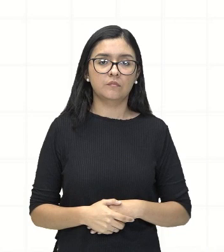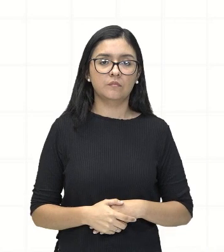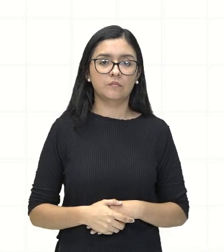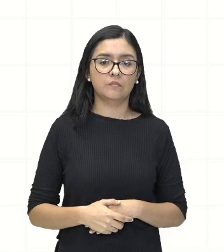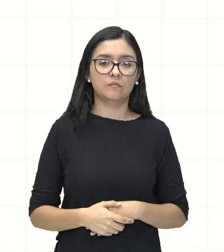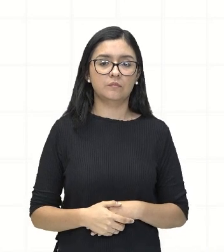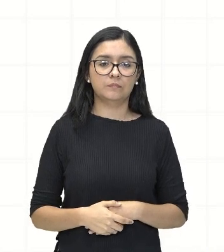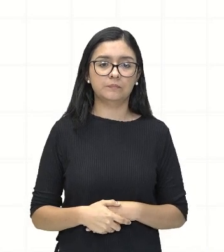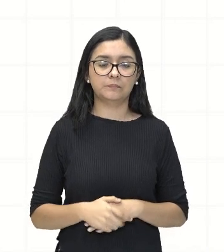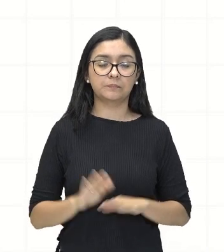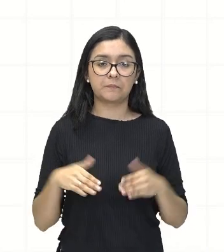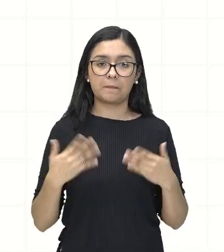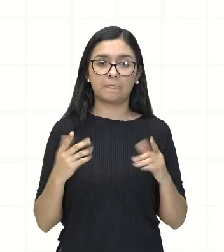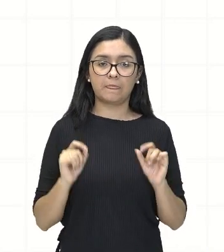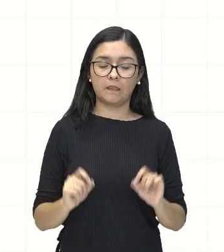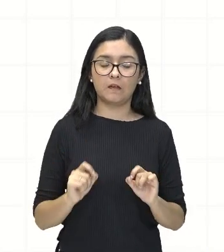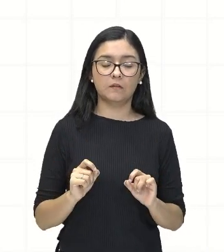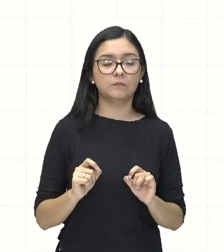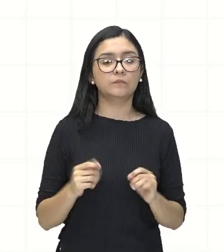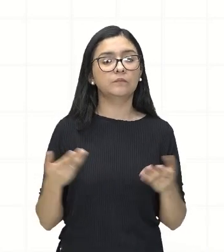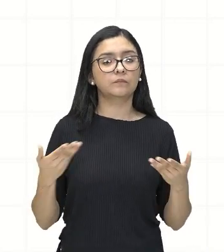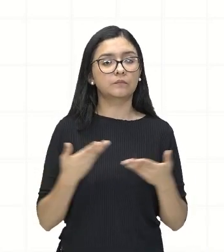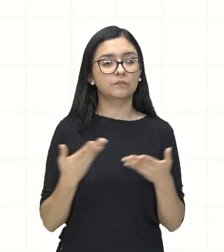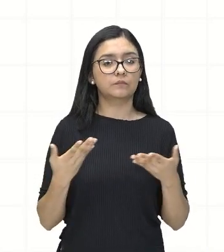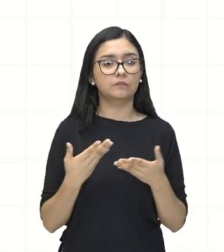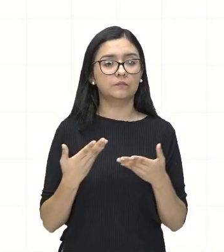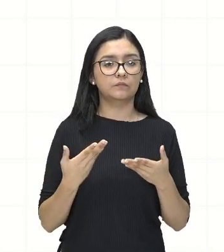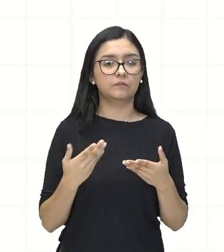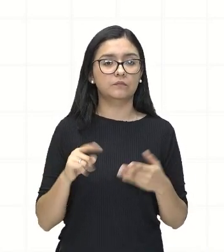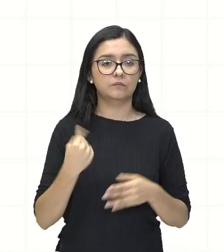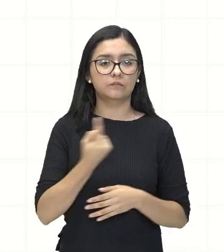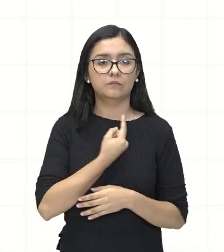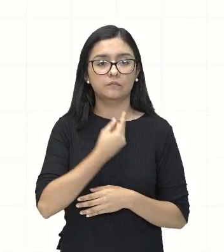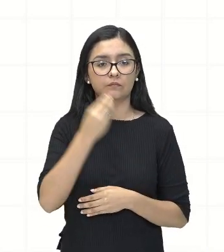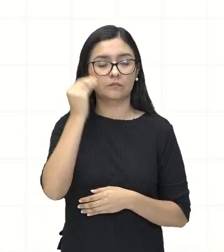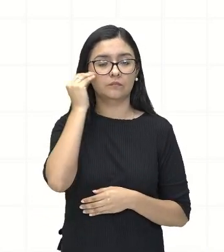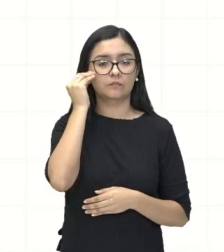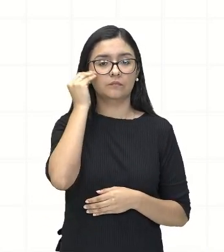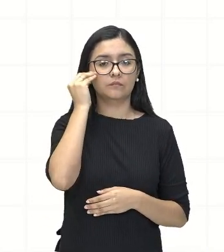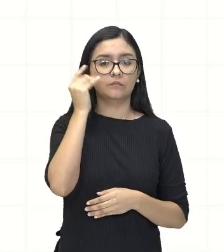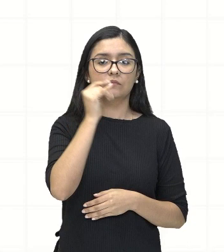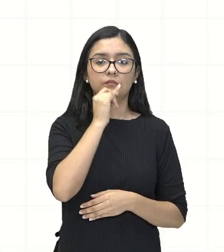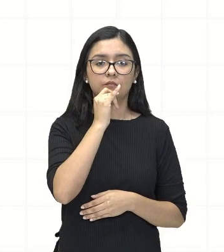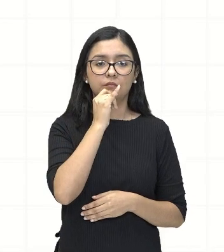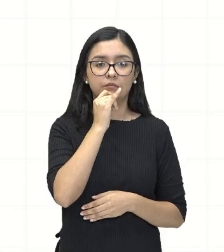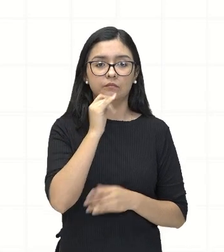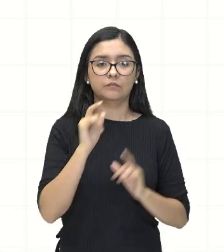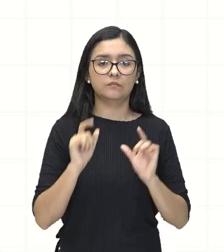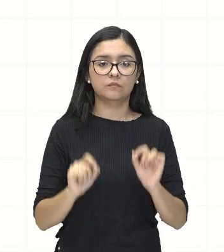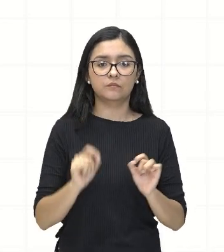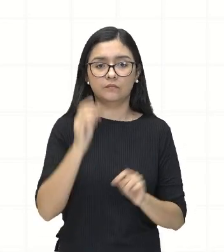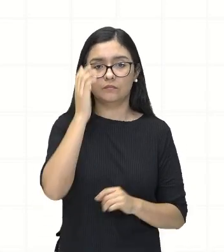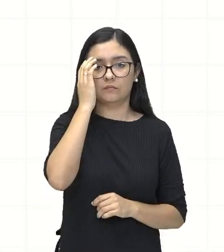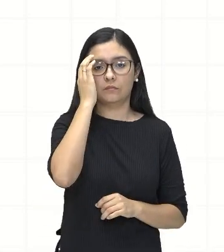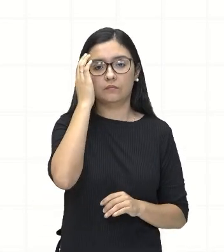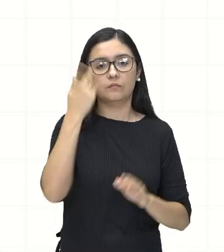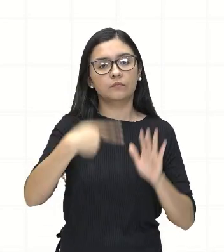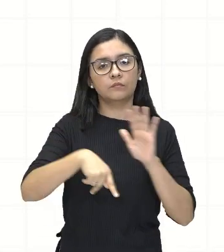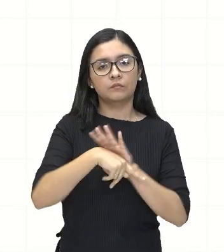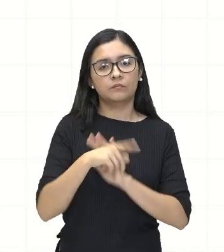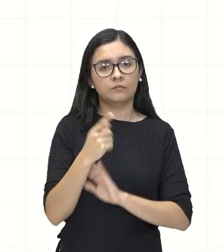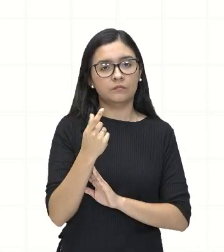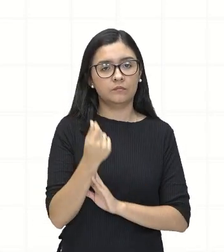Bem, agora nós iremos verificar esse exemplo aqui falando de finanças.